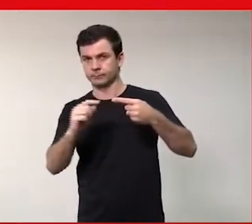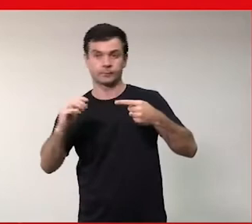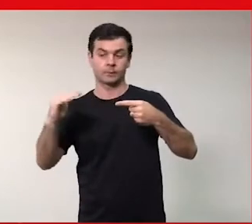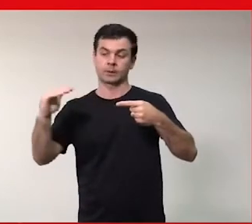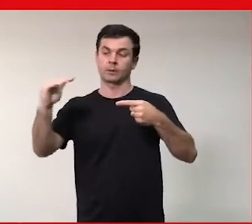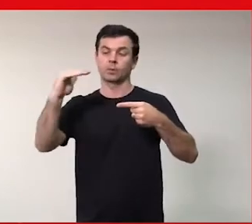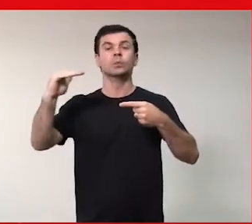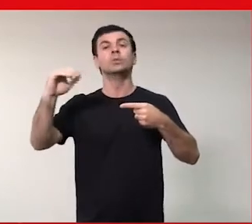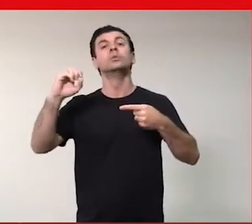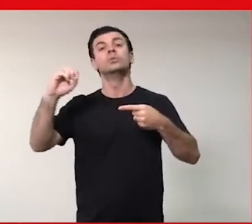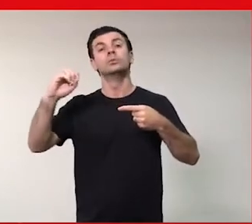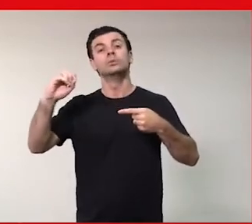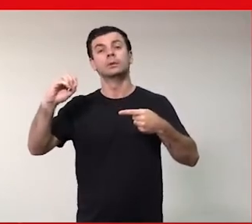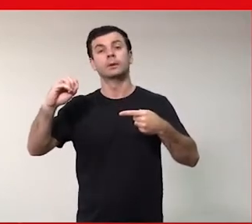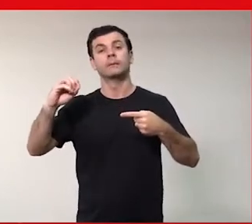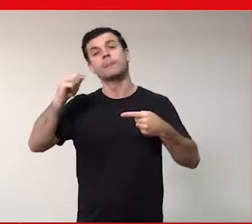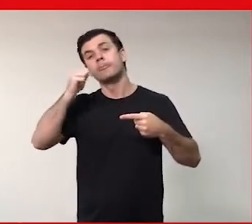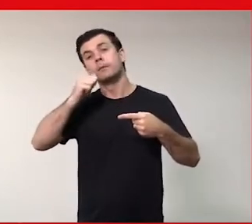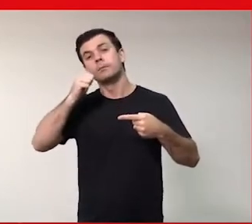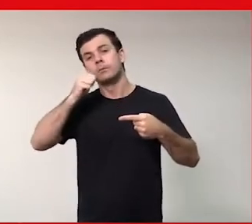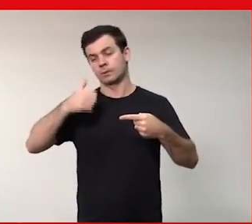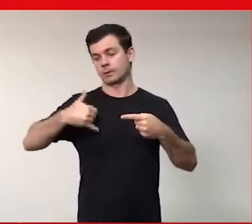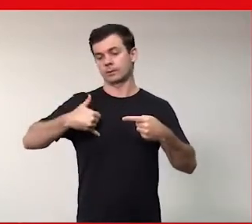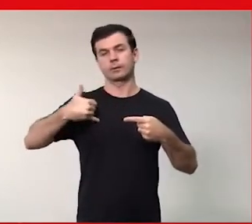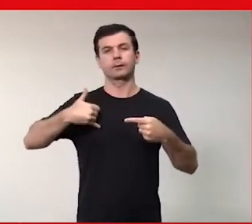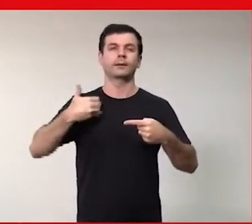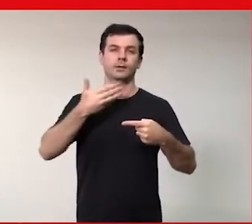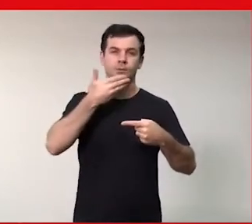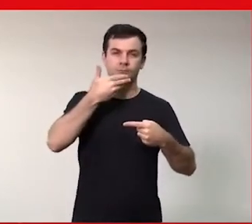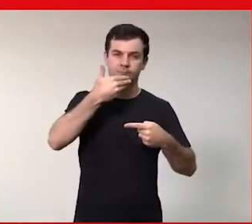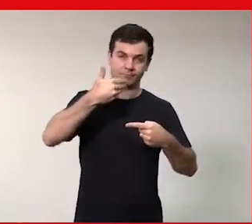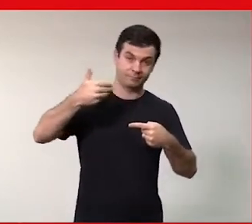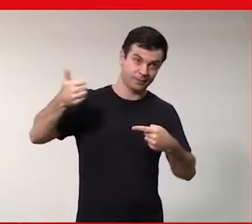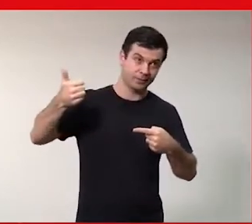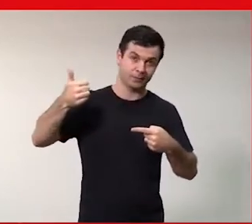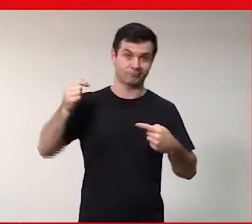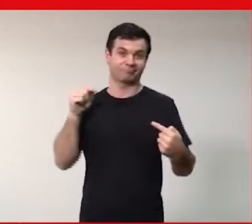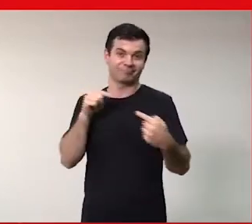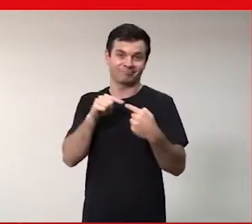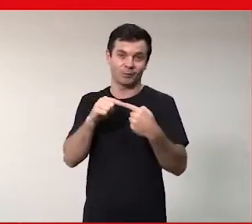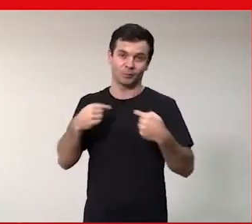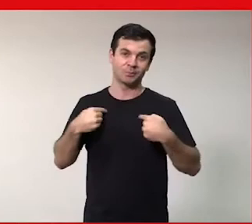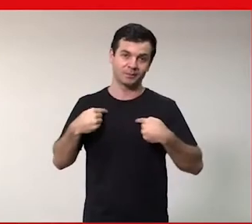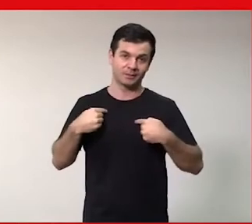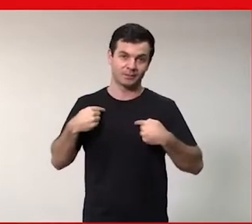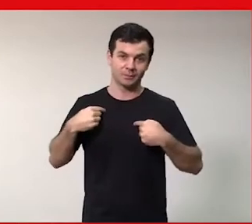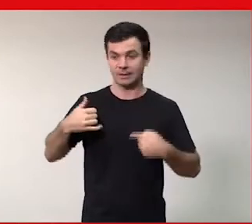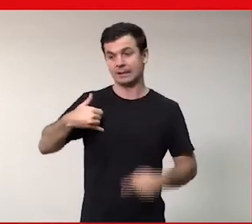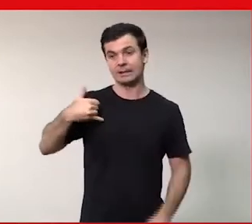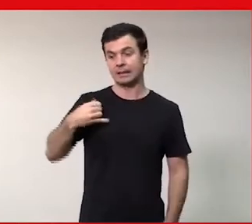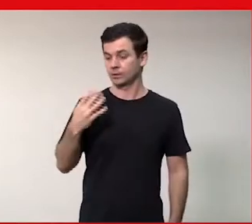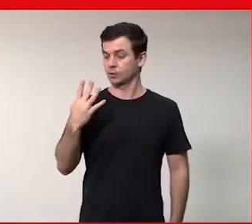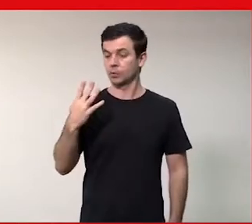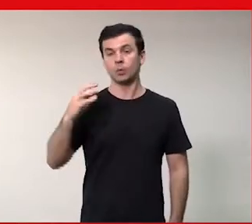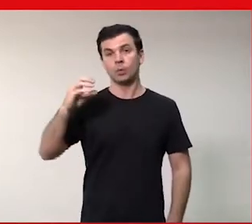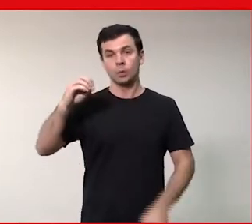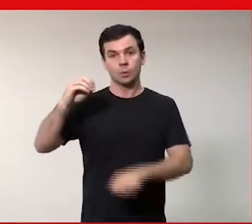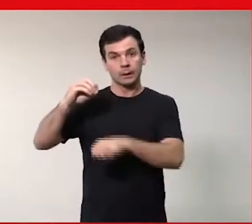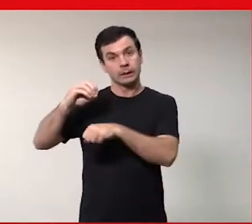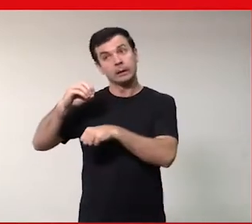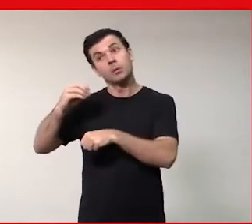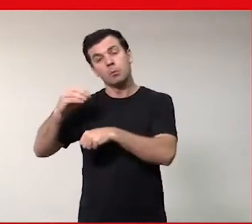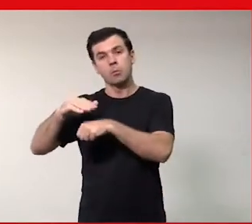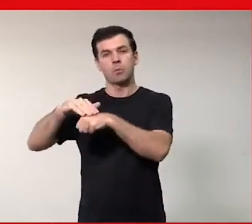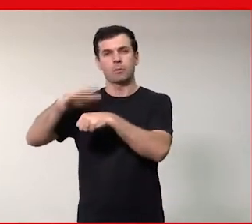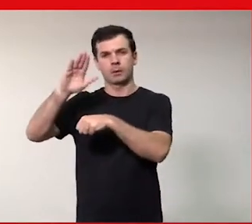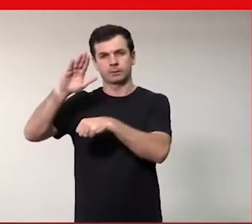que são as mulheres da melhor idade, onde eu me localizo, que são aquelas de 40 e mais anos. Então, essa